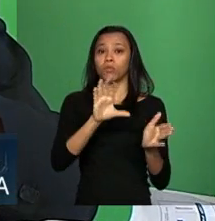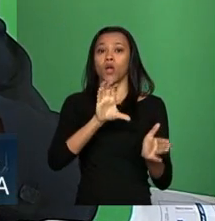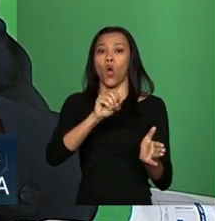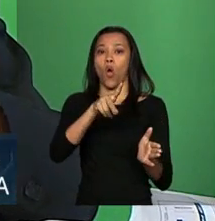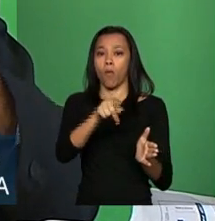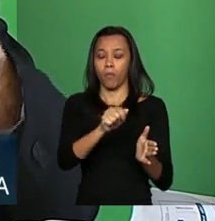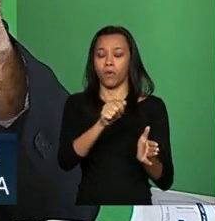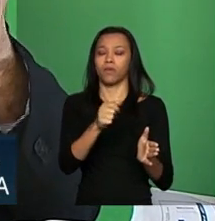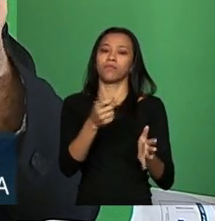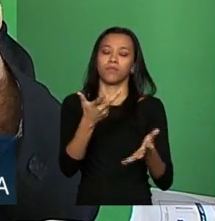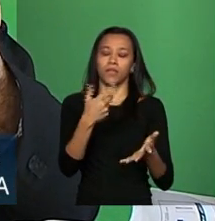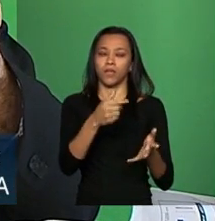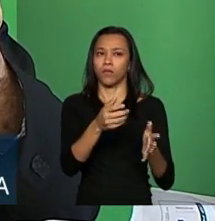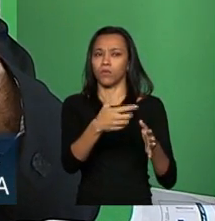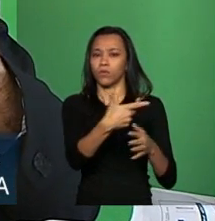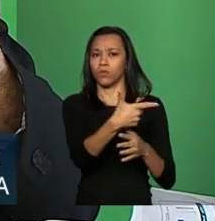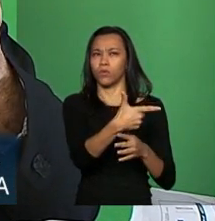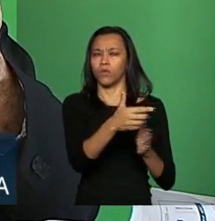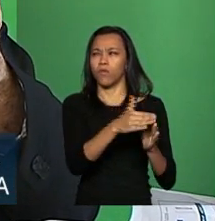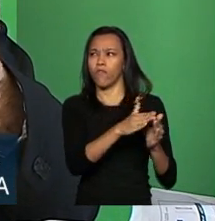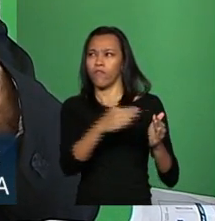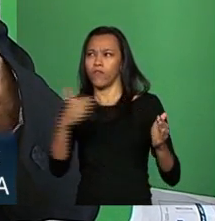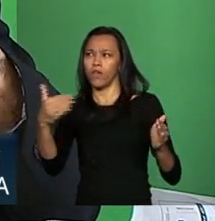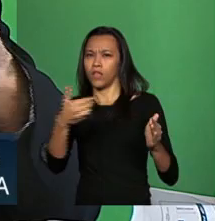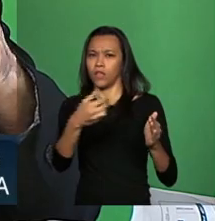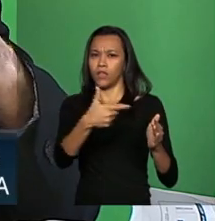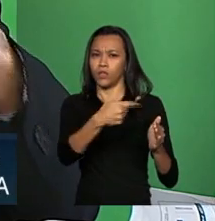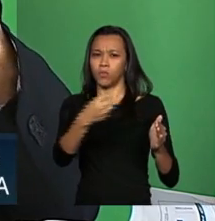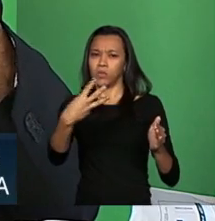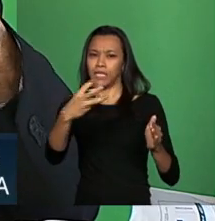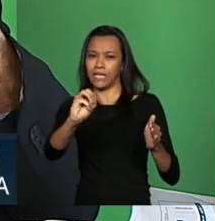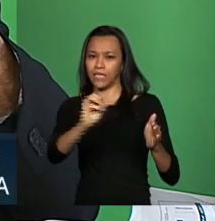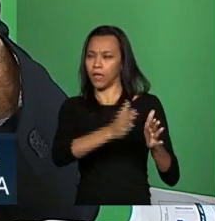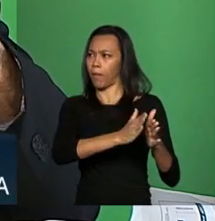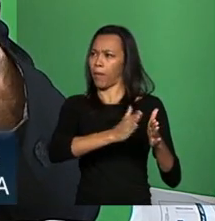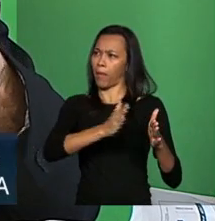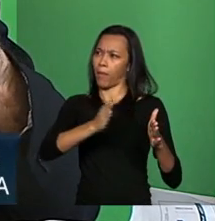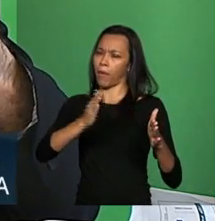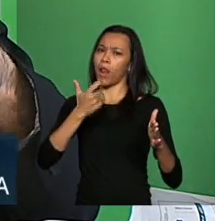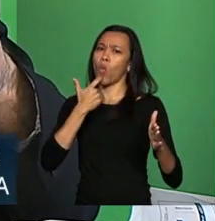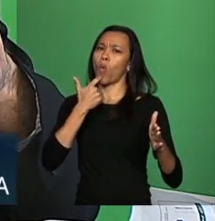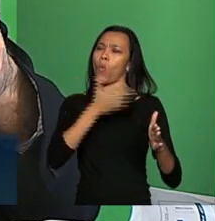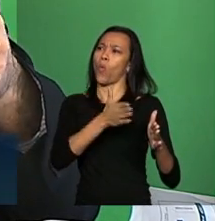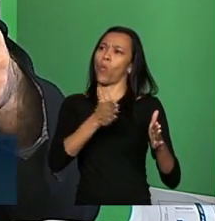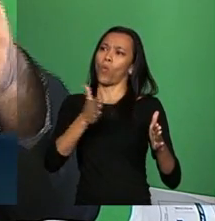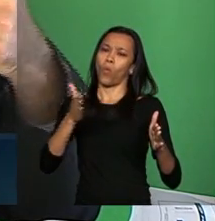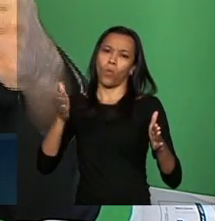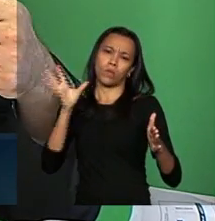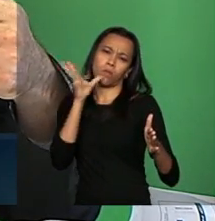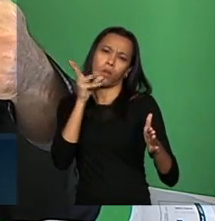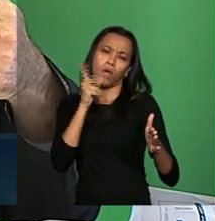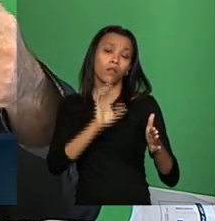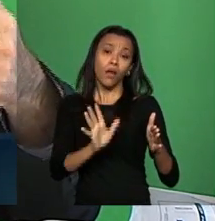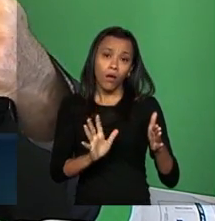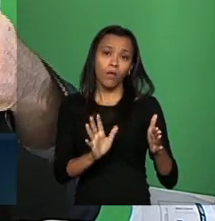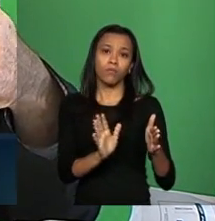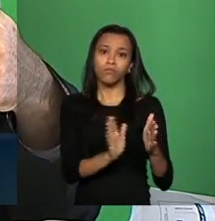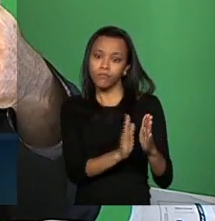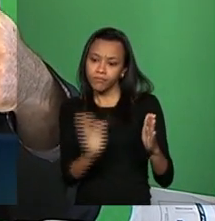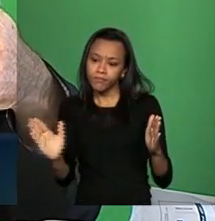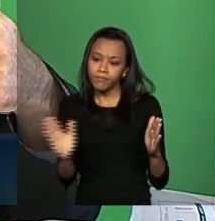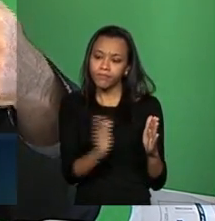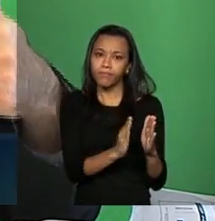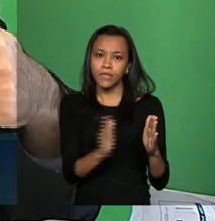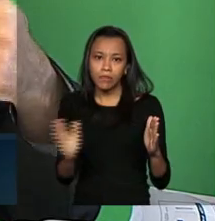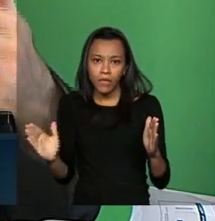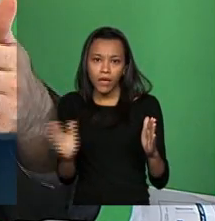ganhou até hoje, quando a gente olha 2030, é a distância. A não está falando negócio lá longe. A gente está falando um negócio que nem se